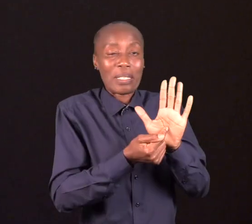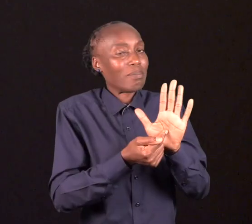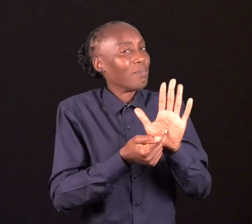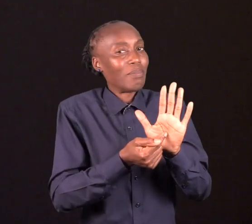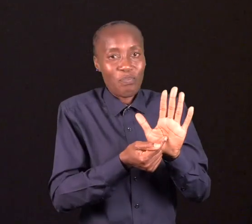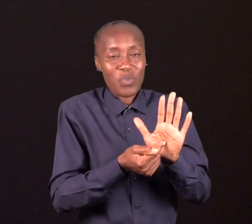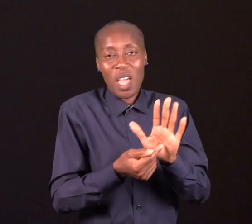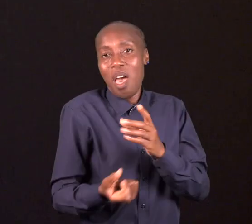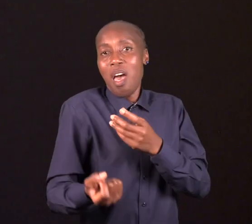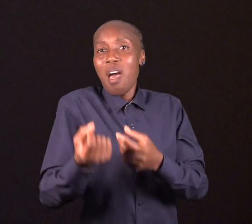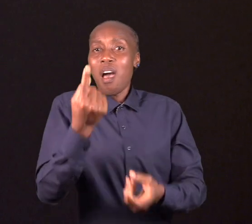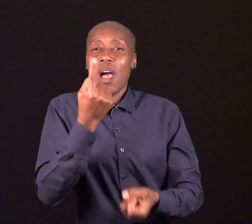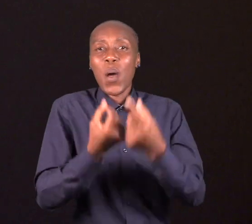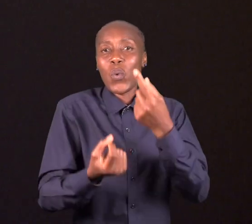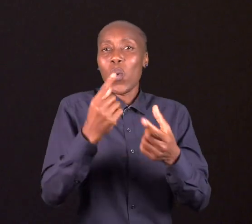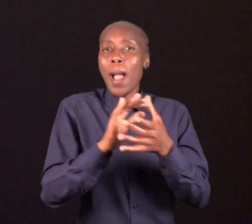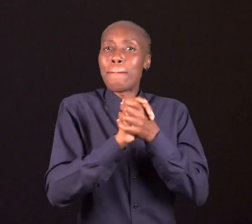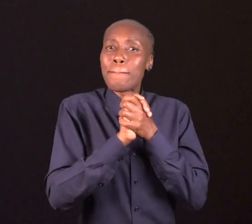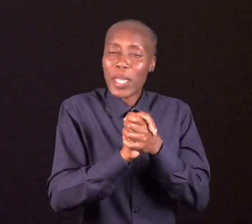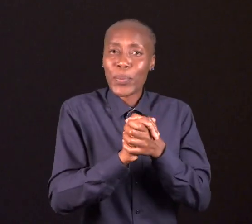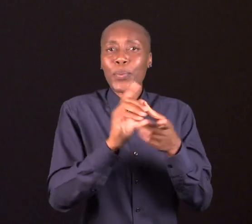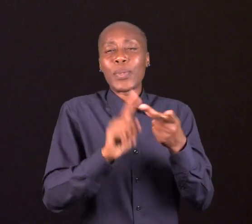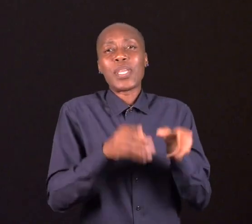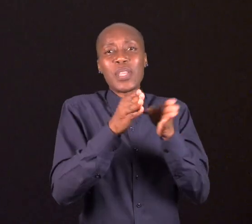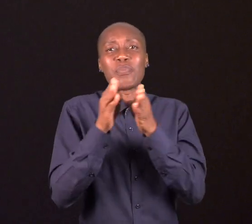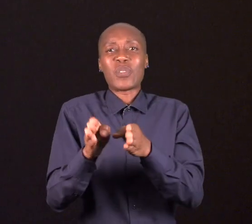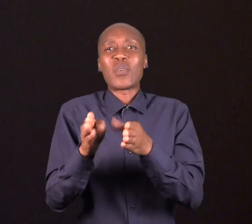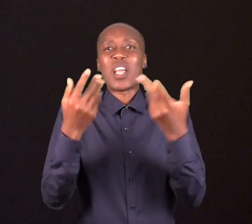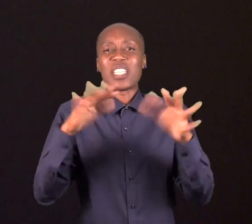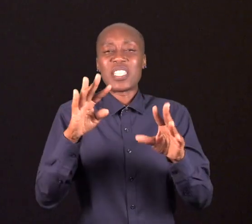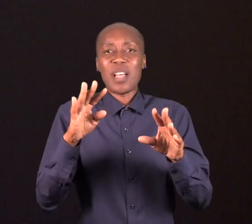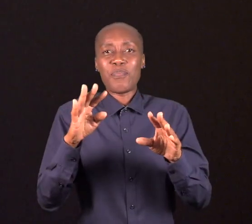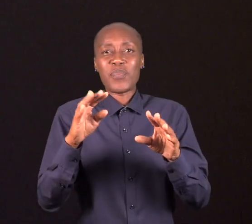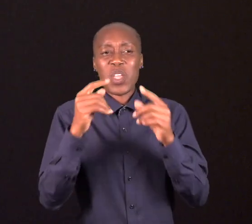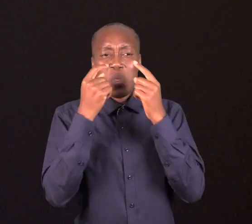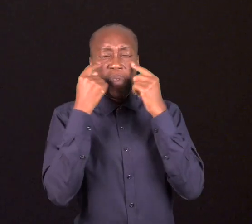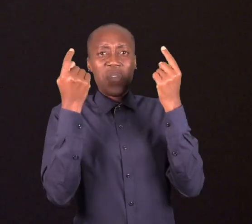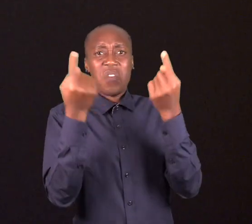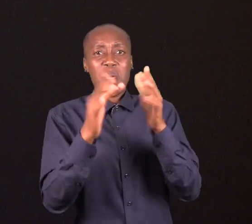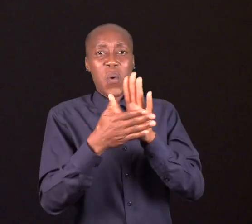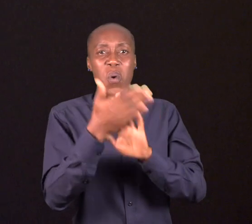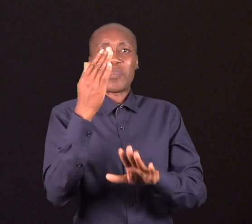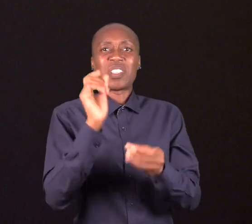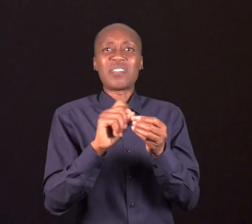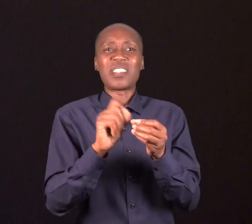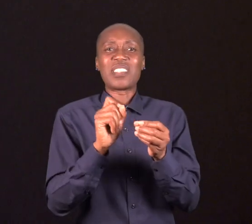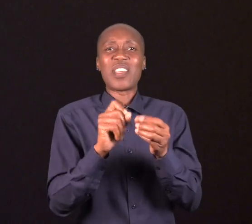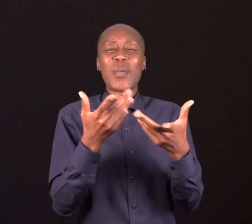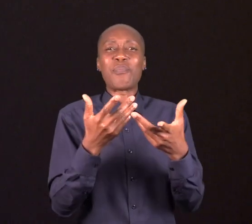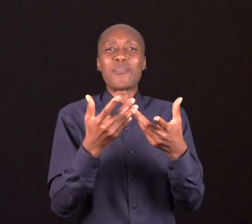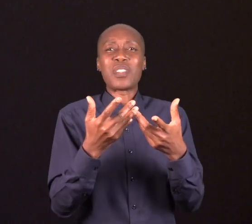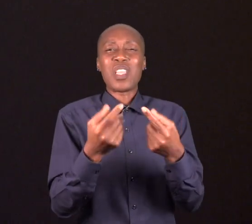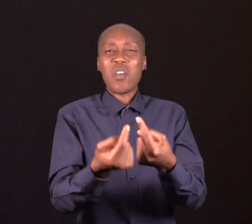Alguns amigos e conhecidos que viam-nos zombavam de nós por essa particularidade.